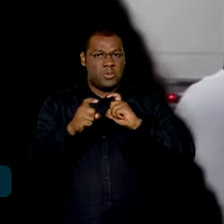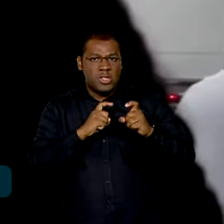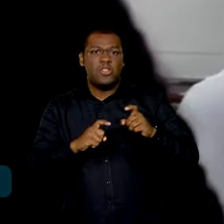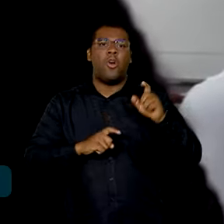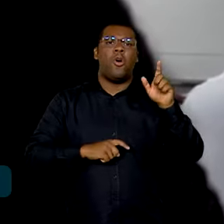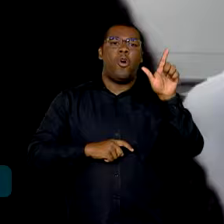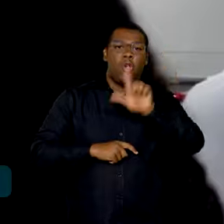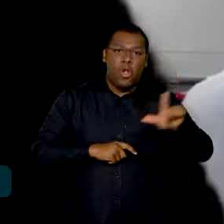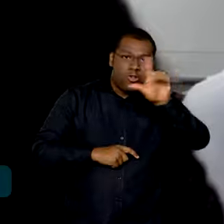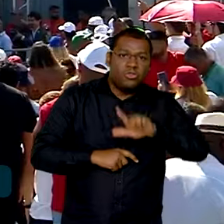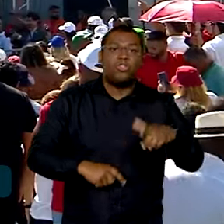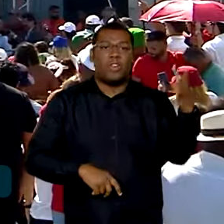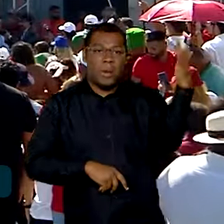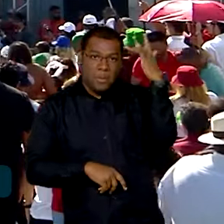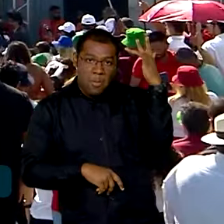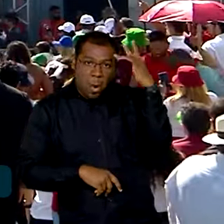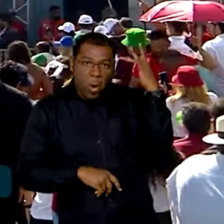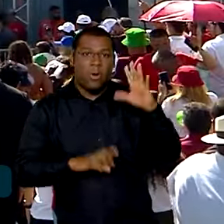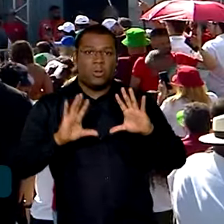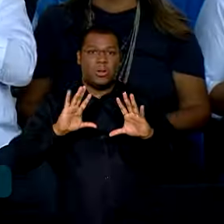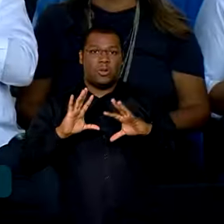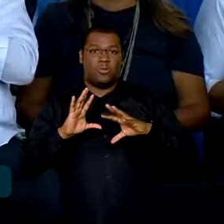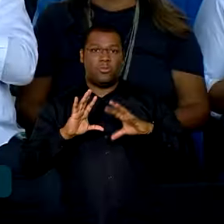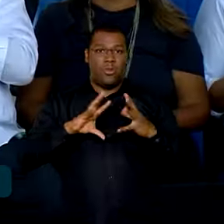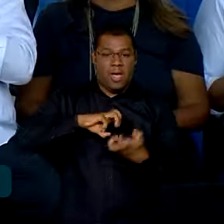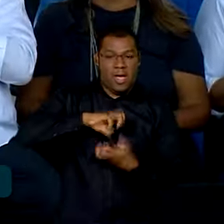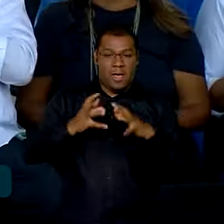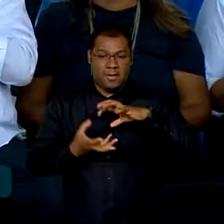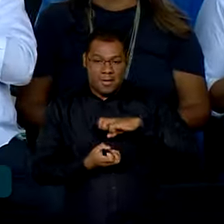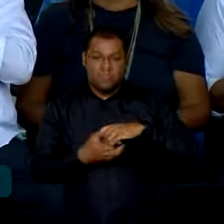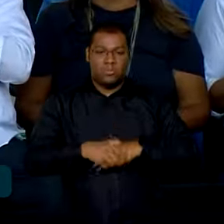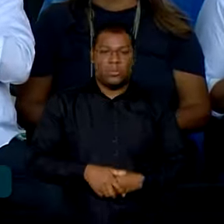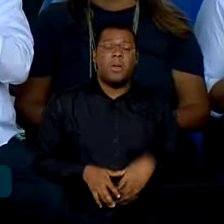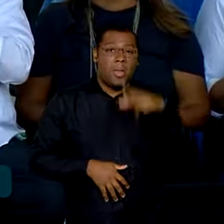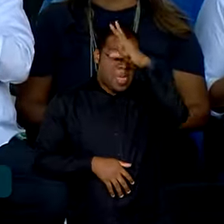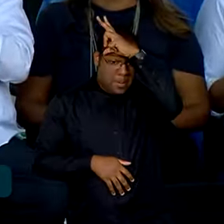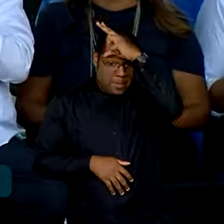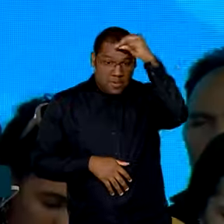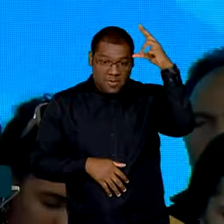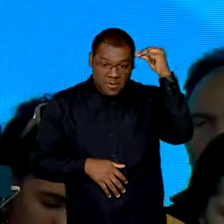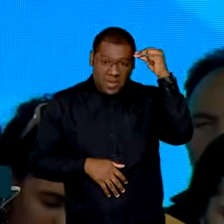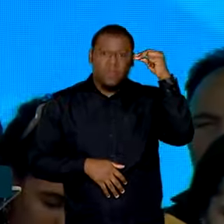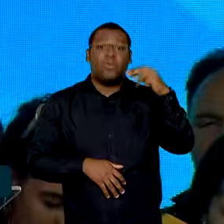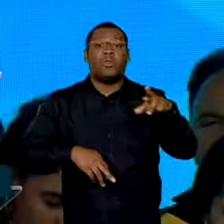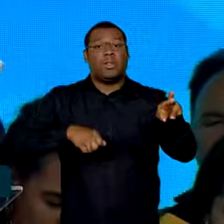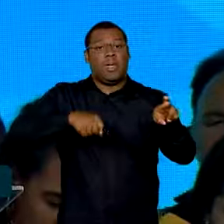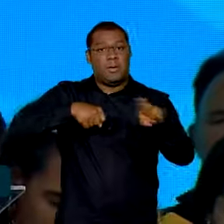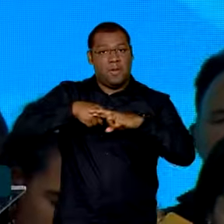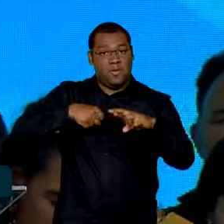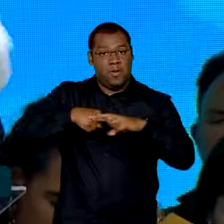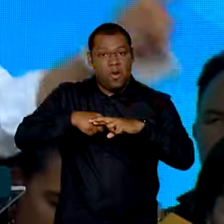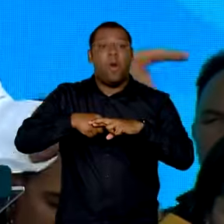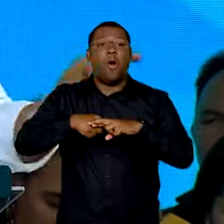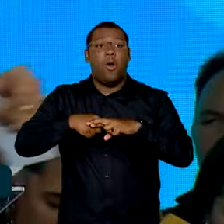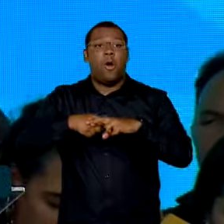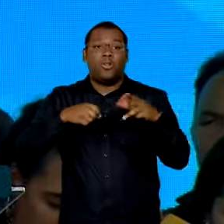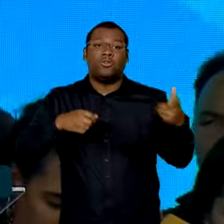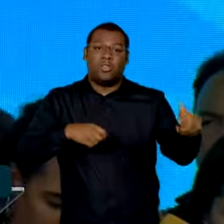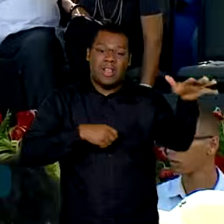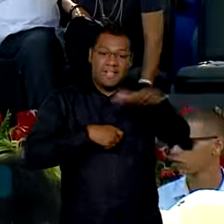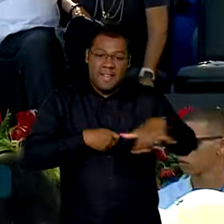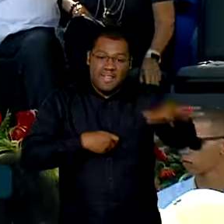moda e artesanato. A Prefeitura de Belfor Roxo cedeu o terreno e o Ministério da Educação